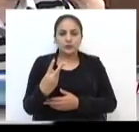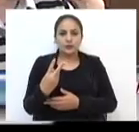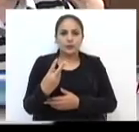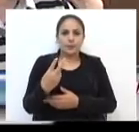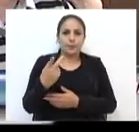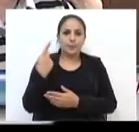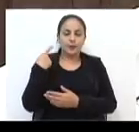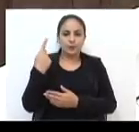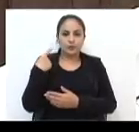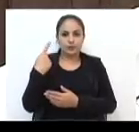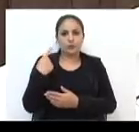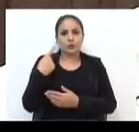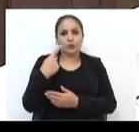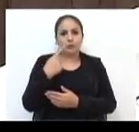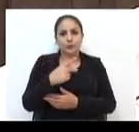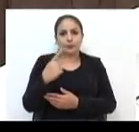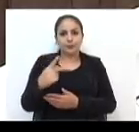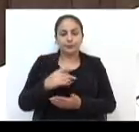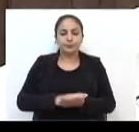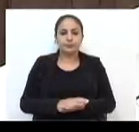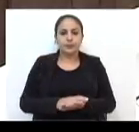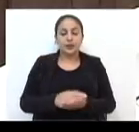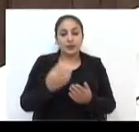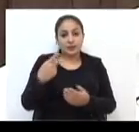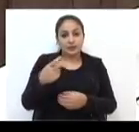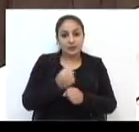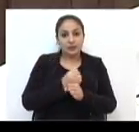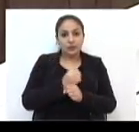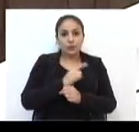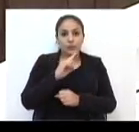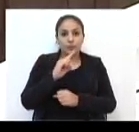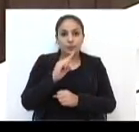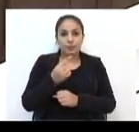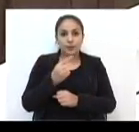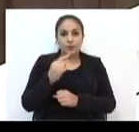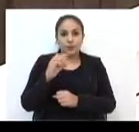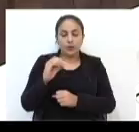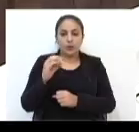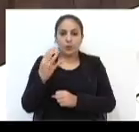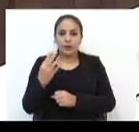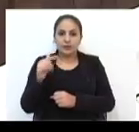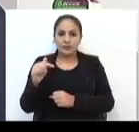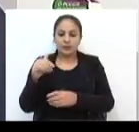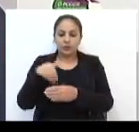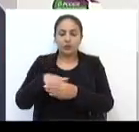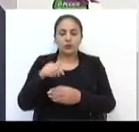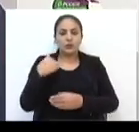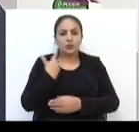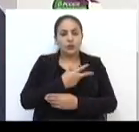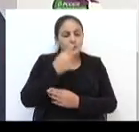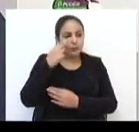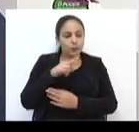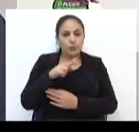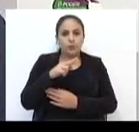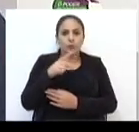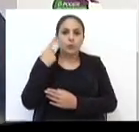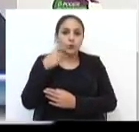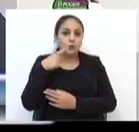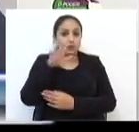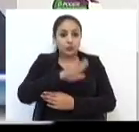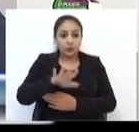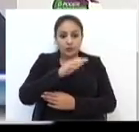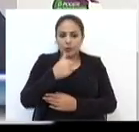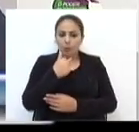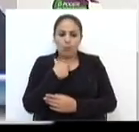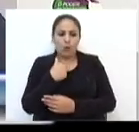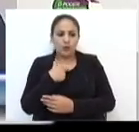Progressista. Neste ano, foram 1.047 votos. Vejo que o agente político, no geral, ele não pode